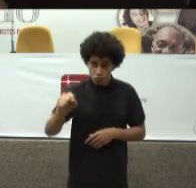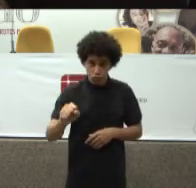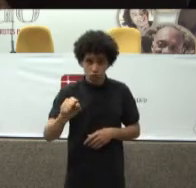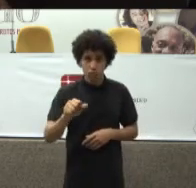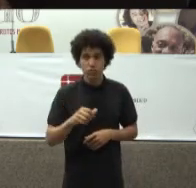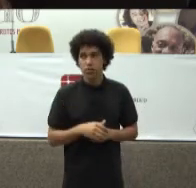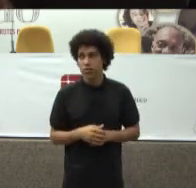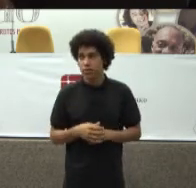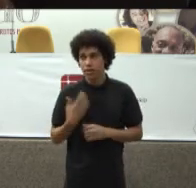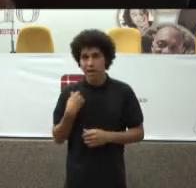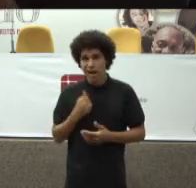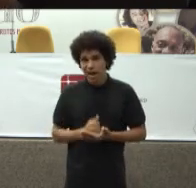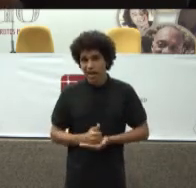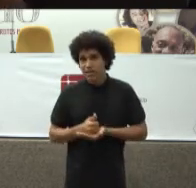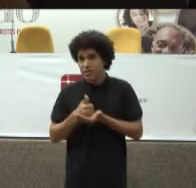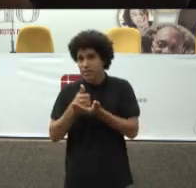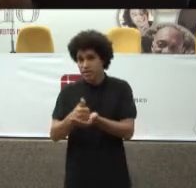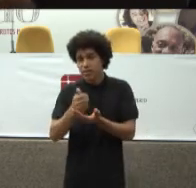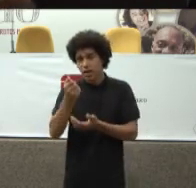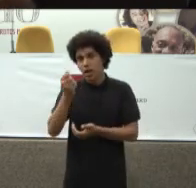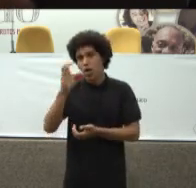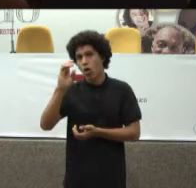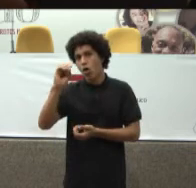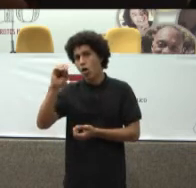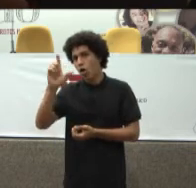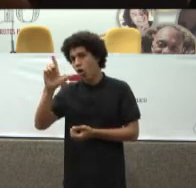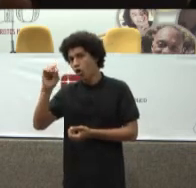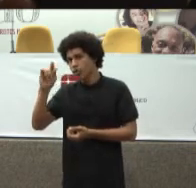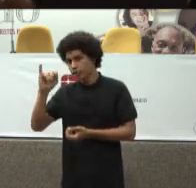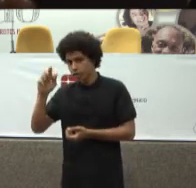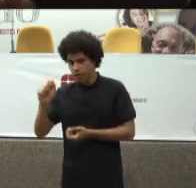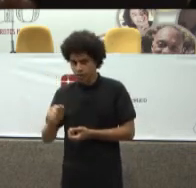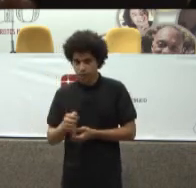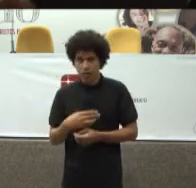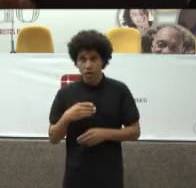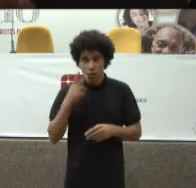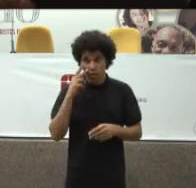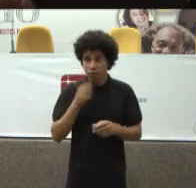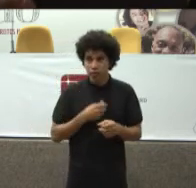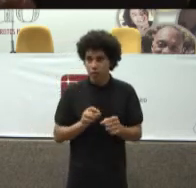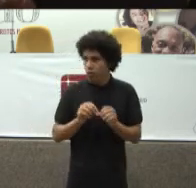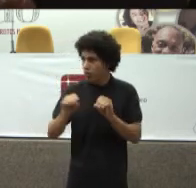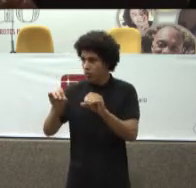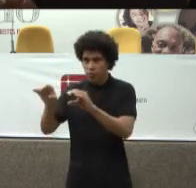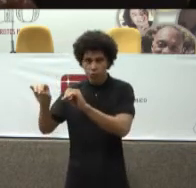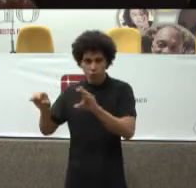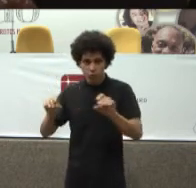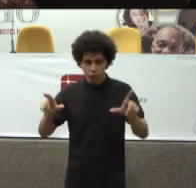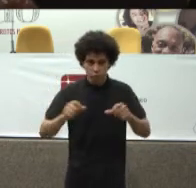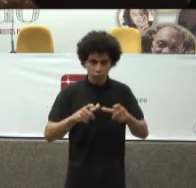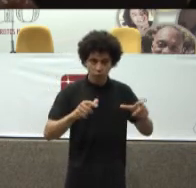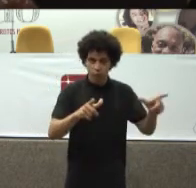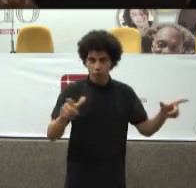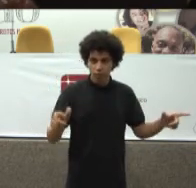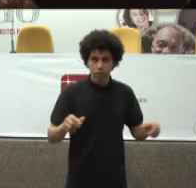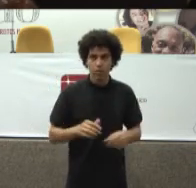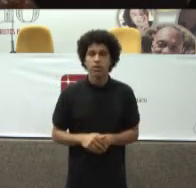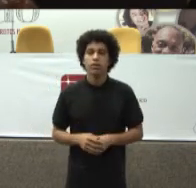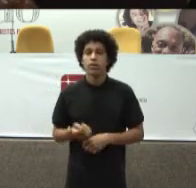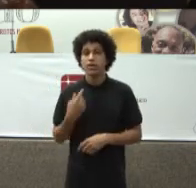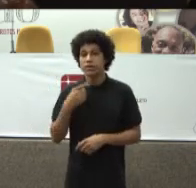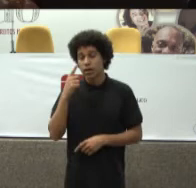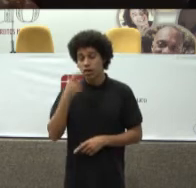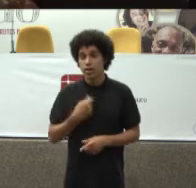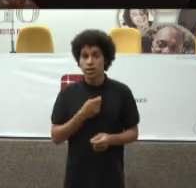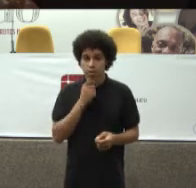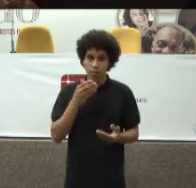assistência Oncológica Quando se vê A sua Distribuição Está entre Procedimentos